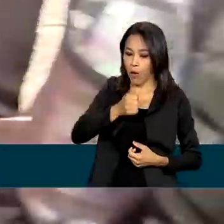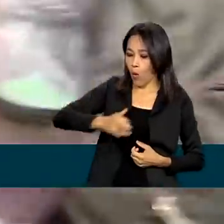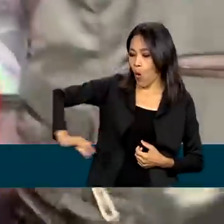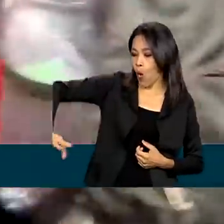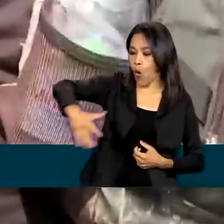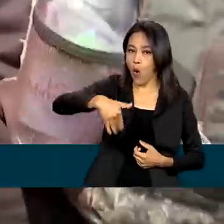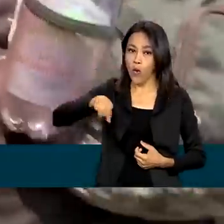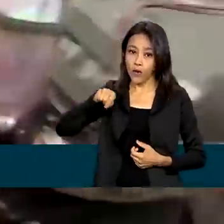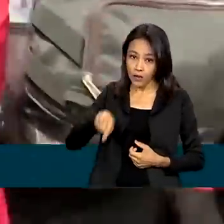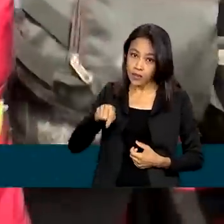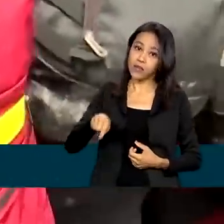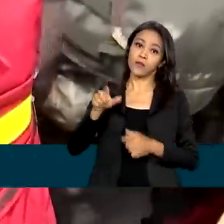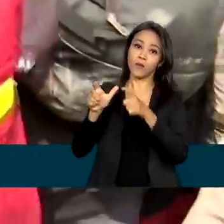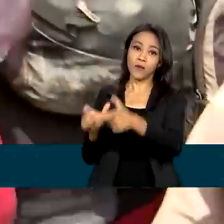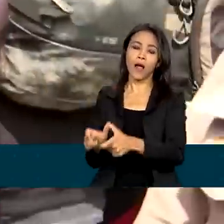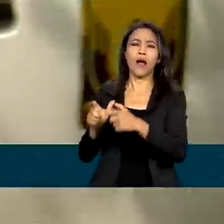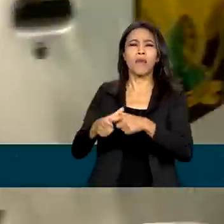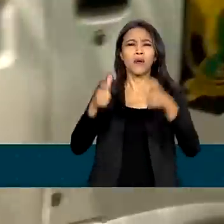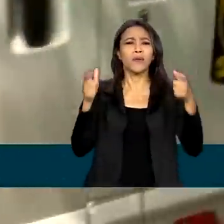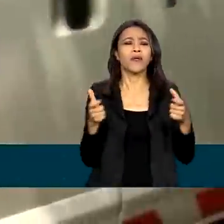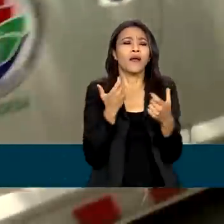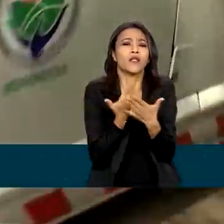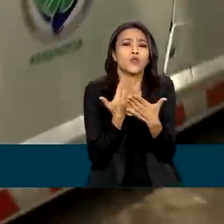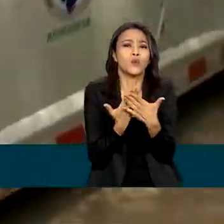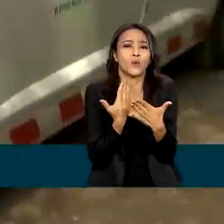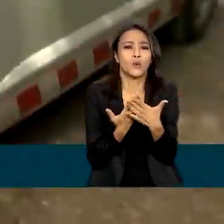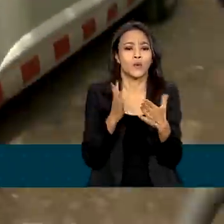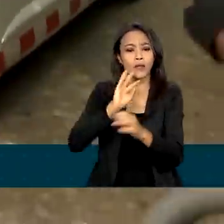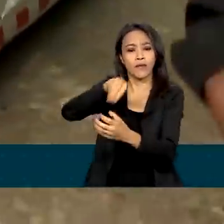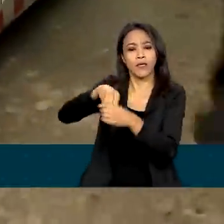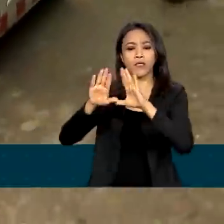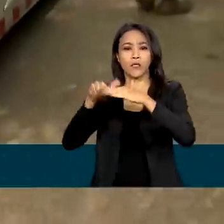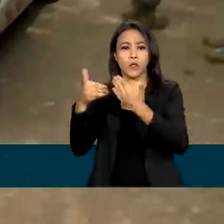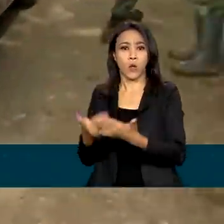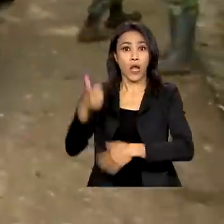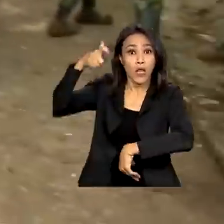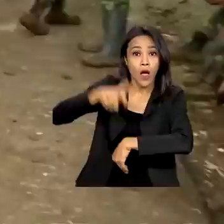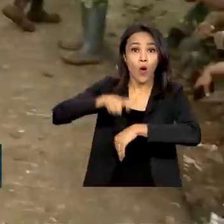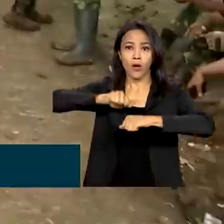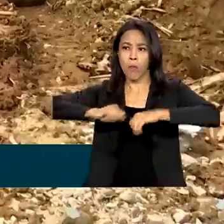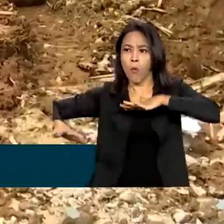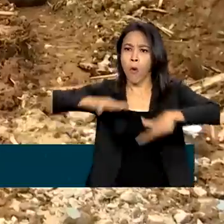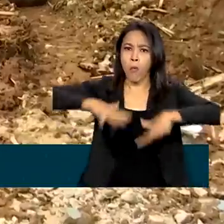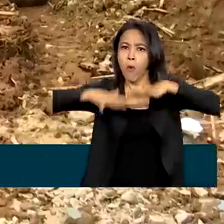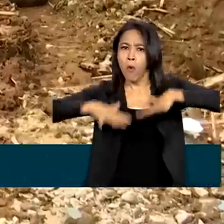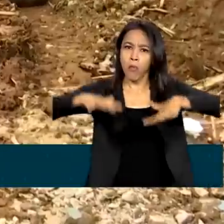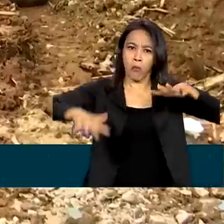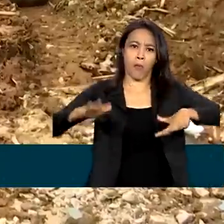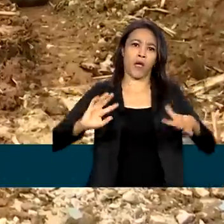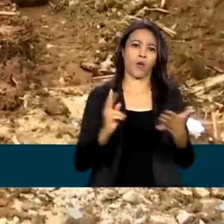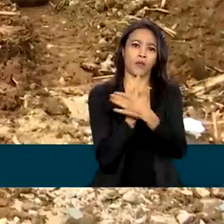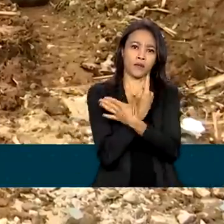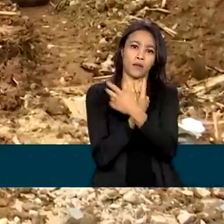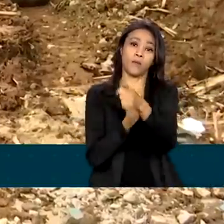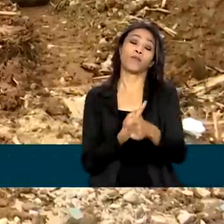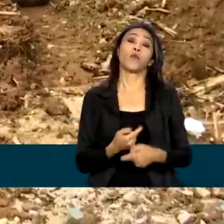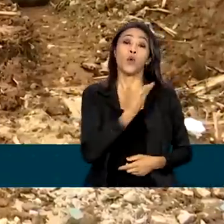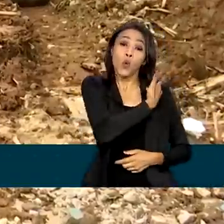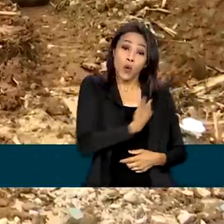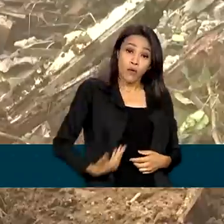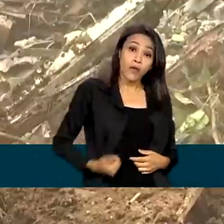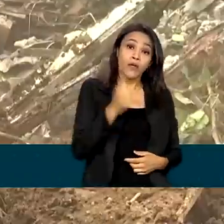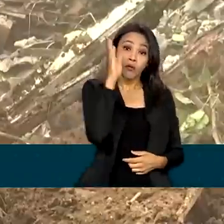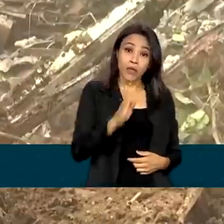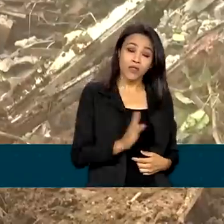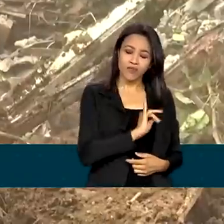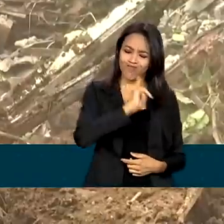maior parte das vítimas eram estudantes que estavam nas escolas no momento do terremoto. O governo brasileiro enviou condolências aos